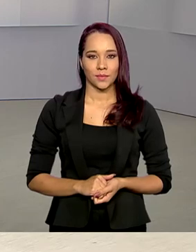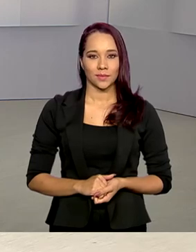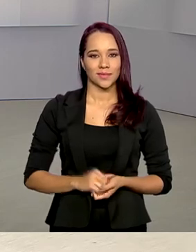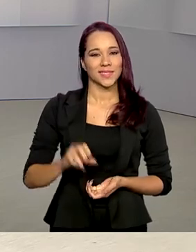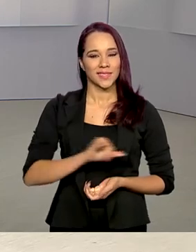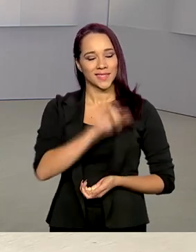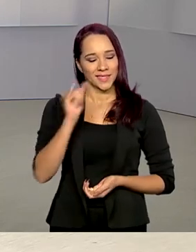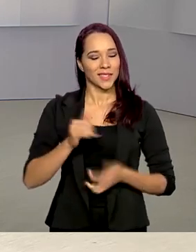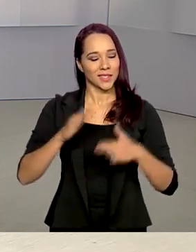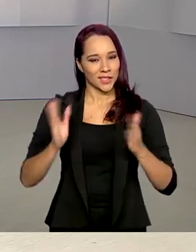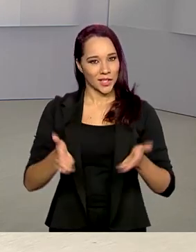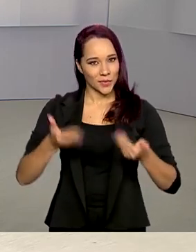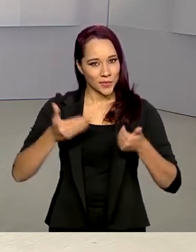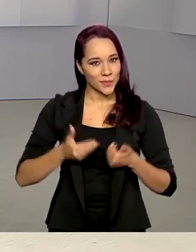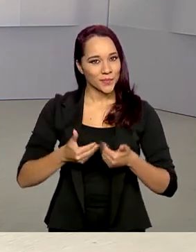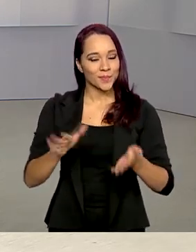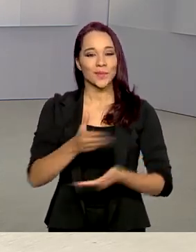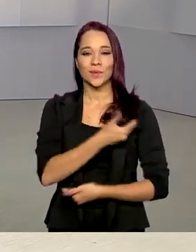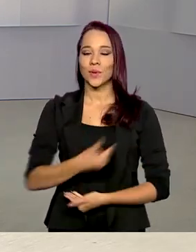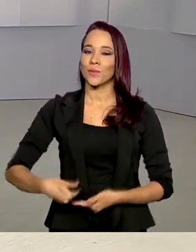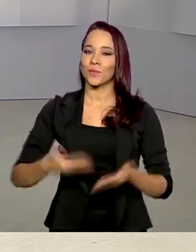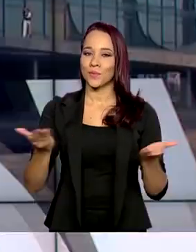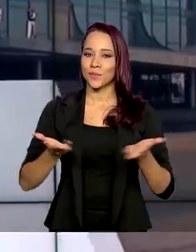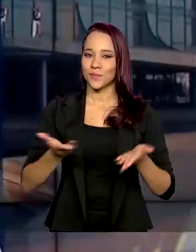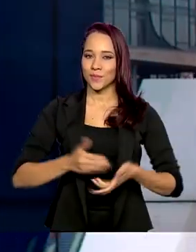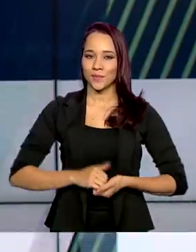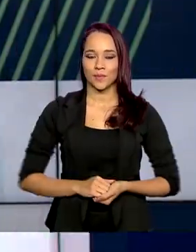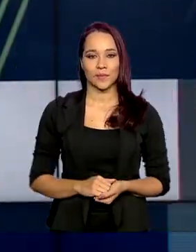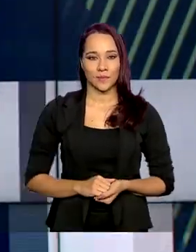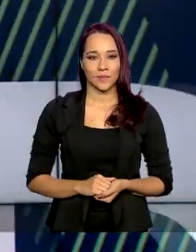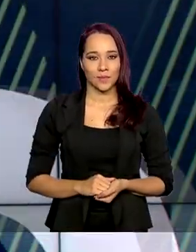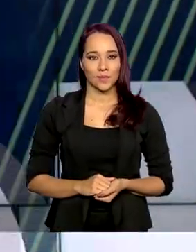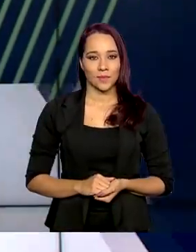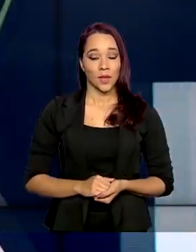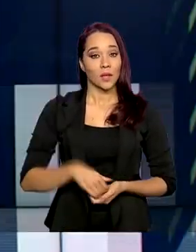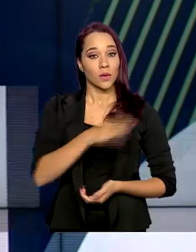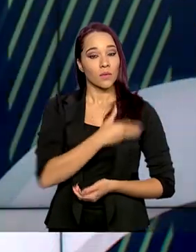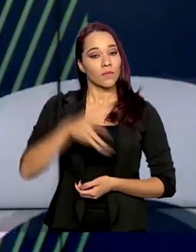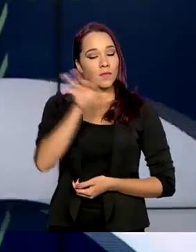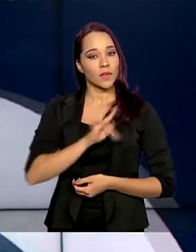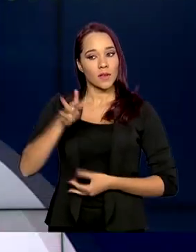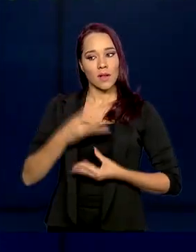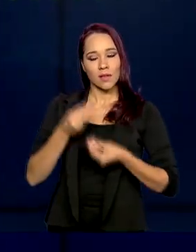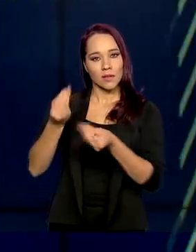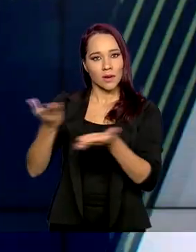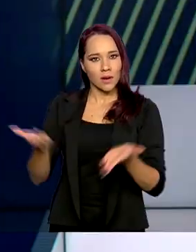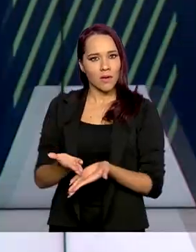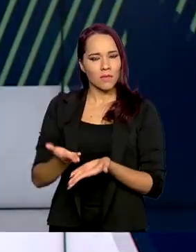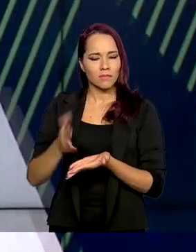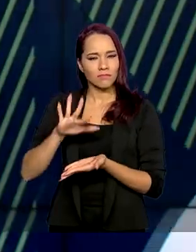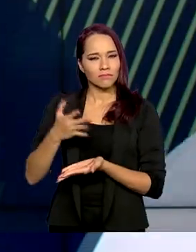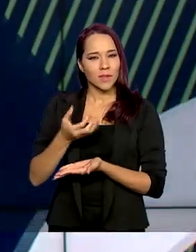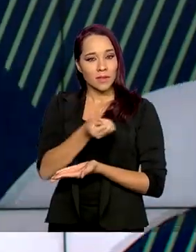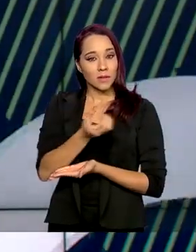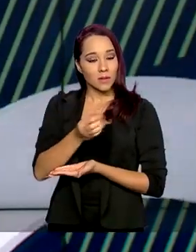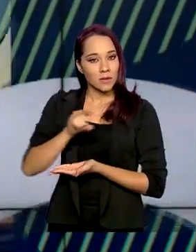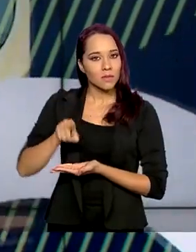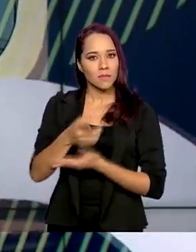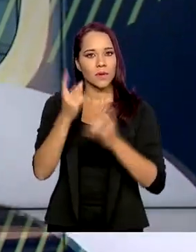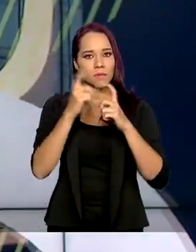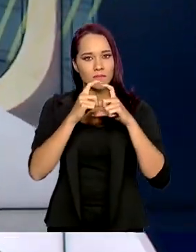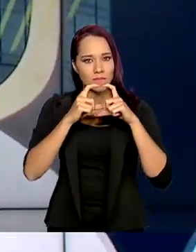Olá, já estamos no ar com o Governo Agora. O Governo Federal entrega hoje cerca de 60 mil